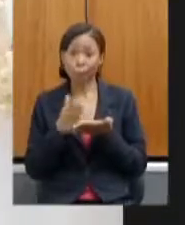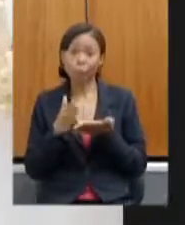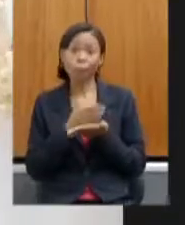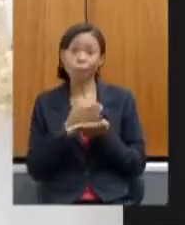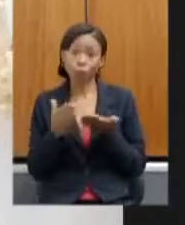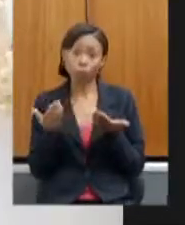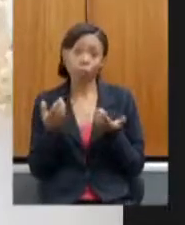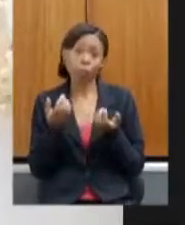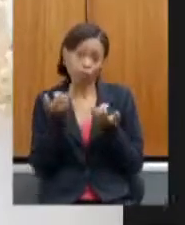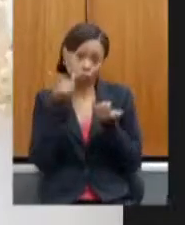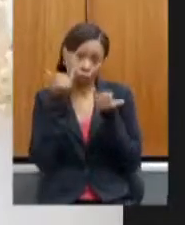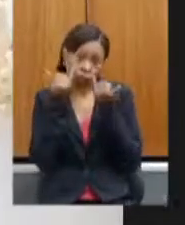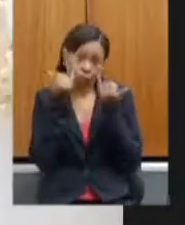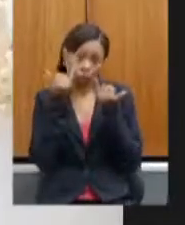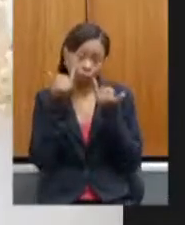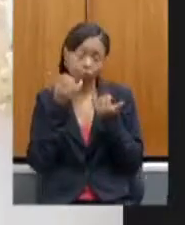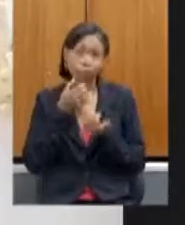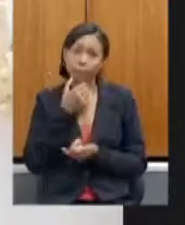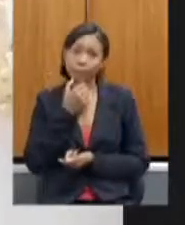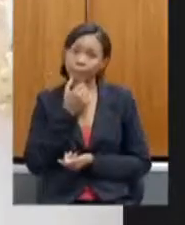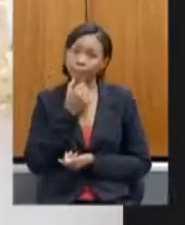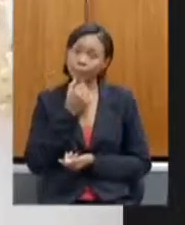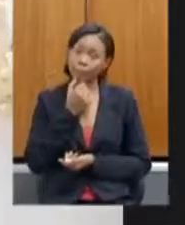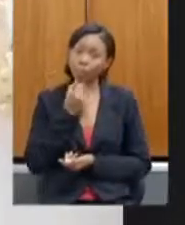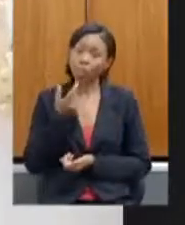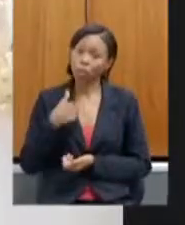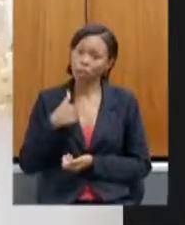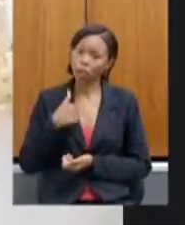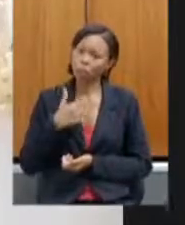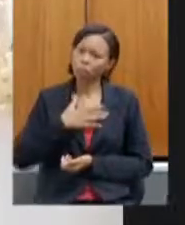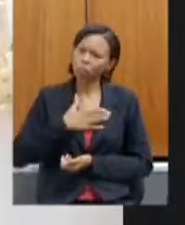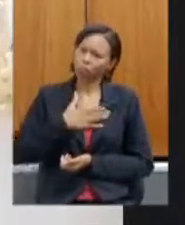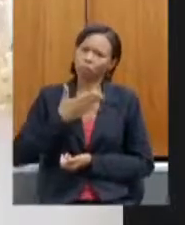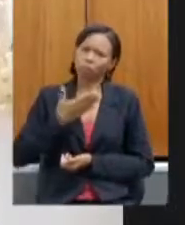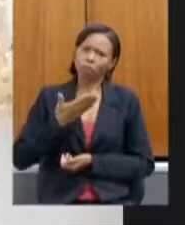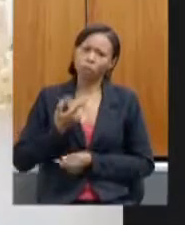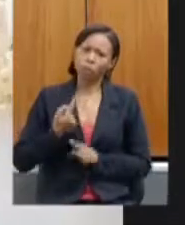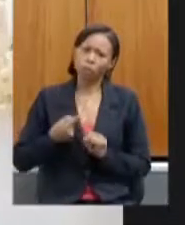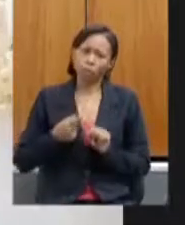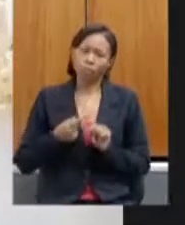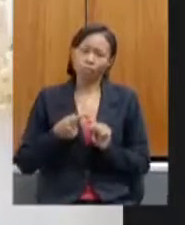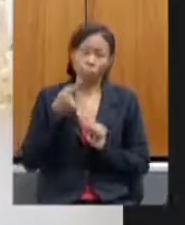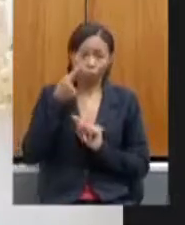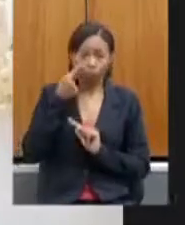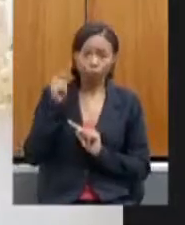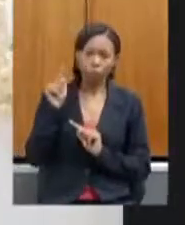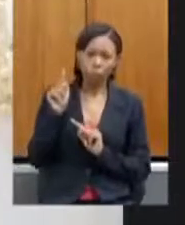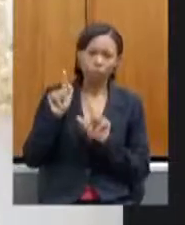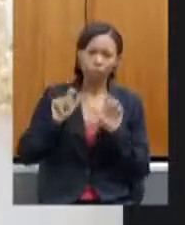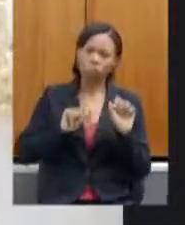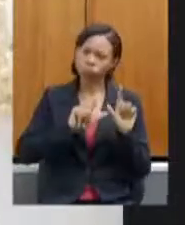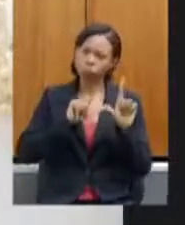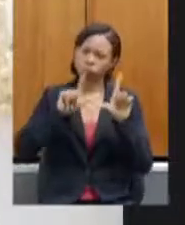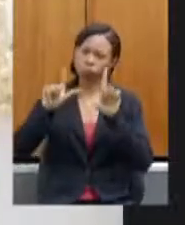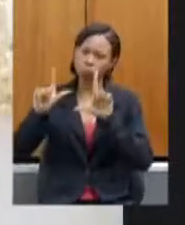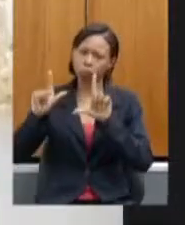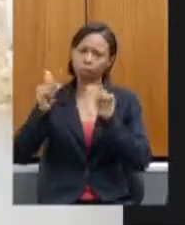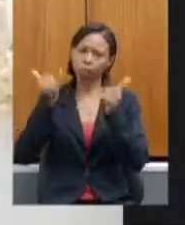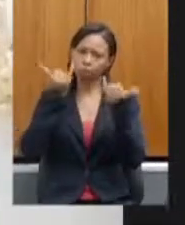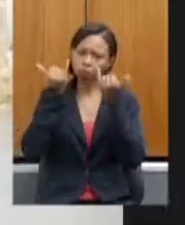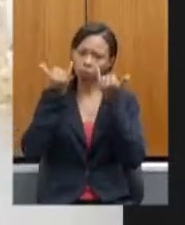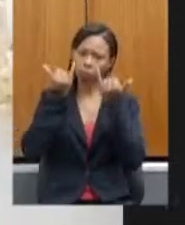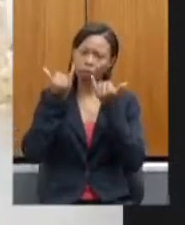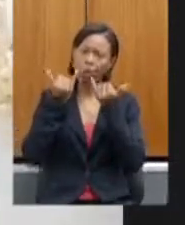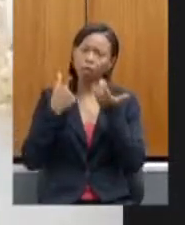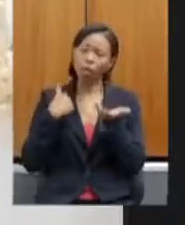até, diga-se de me, surpreso que eu vi na apresentação, que de me interar